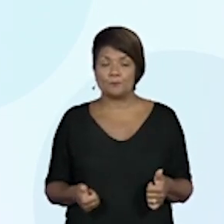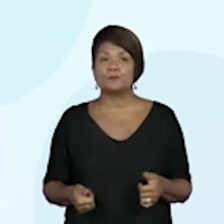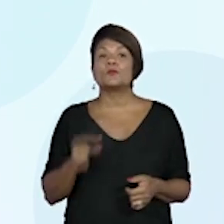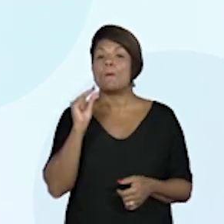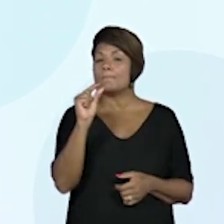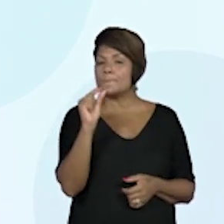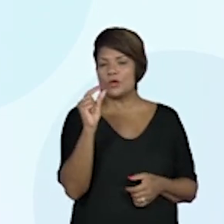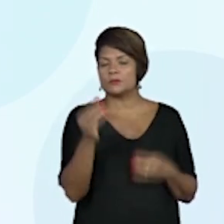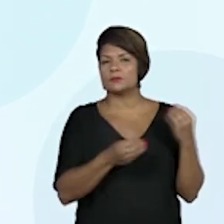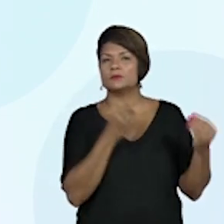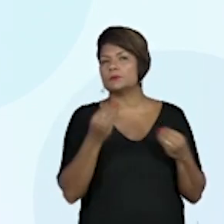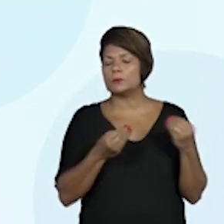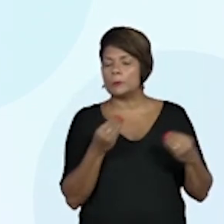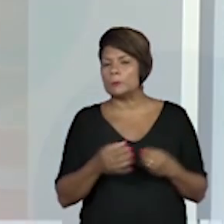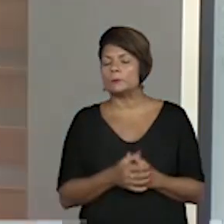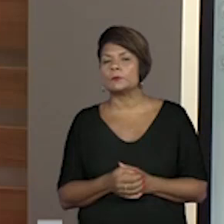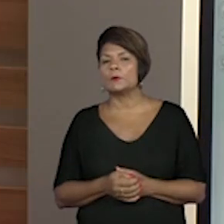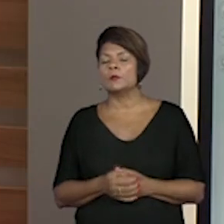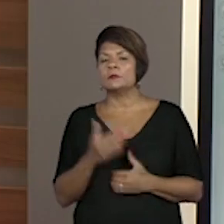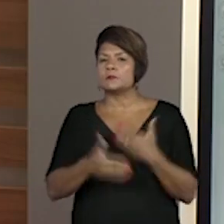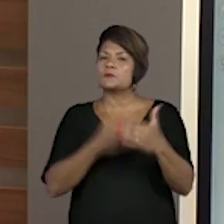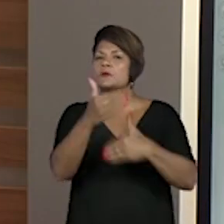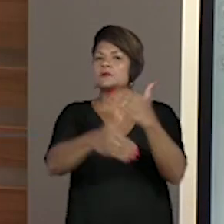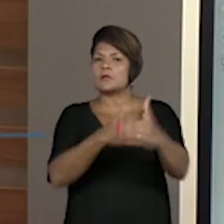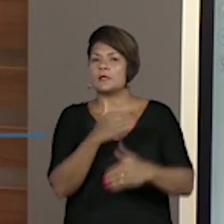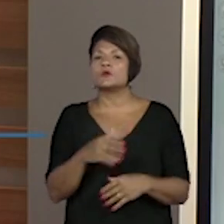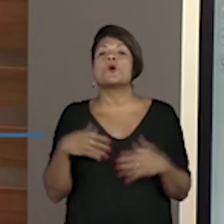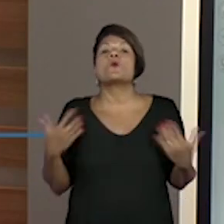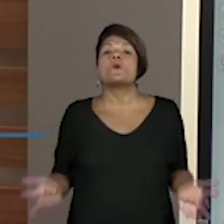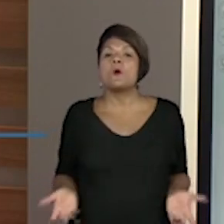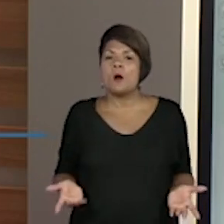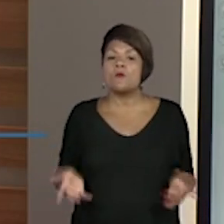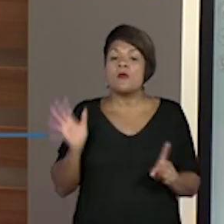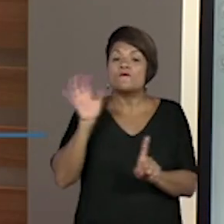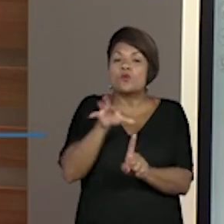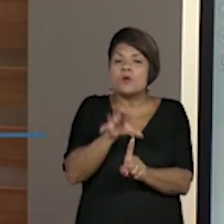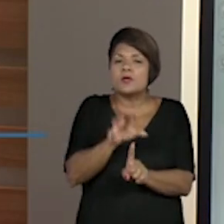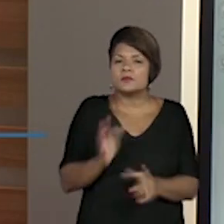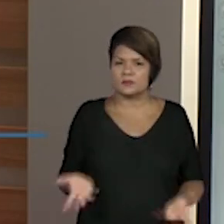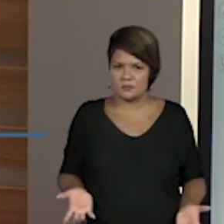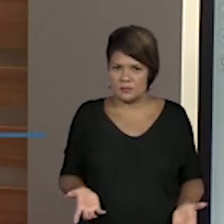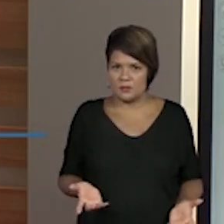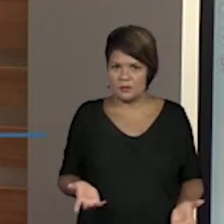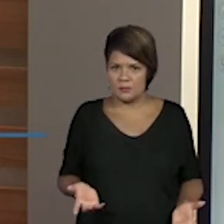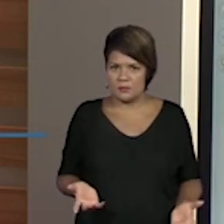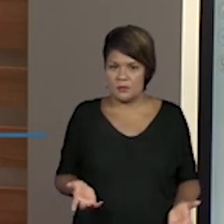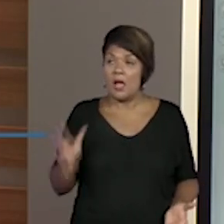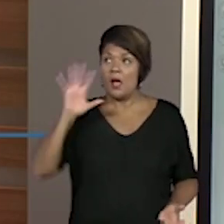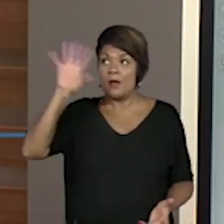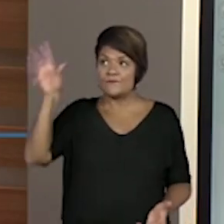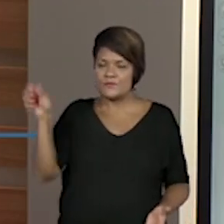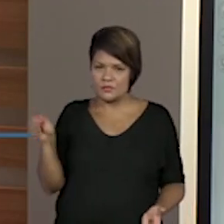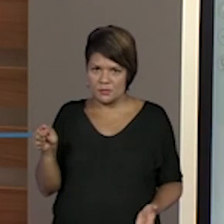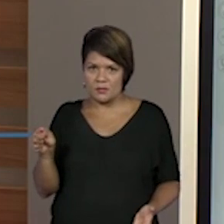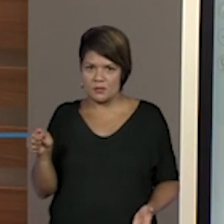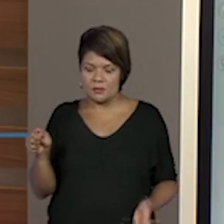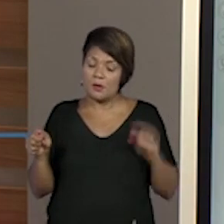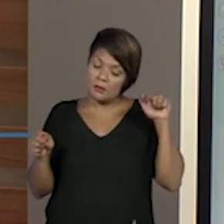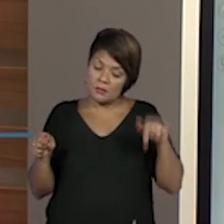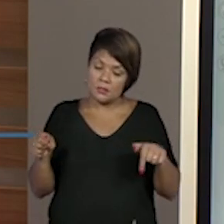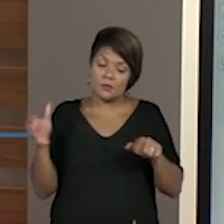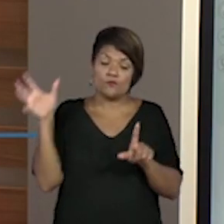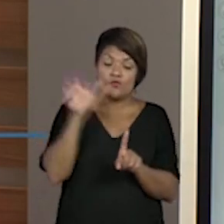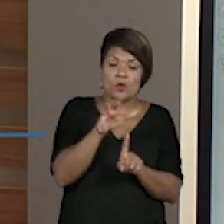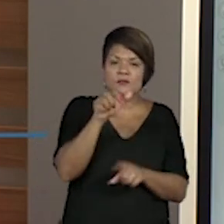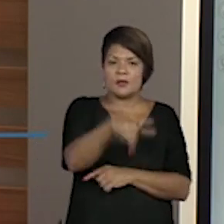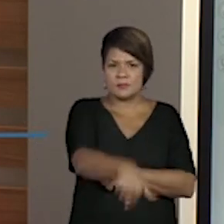sobre, nesse processo, quais foram as influências dos povos africanos aqui no Brasil.